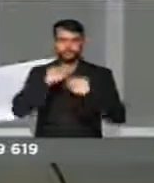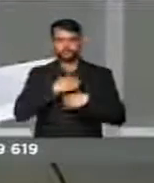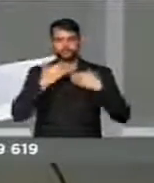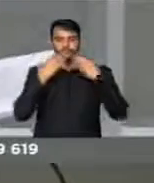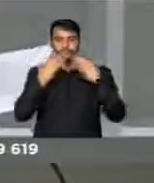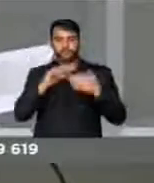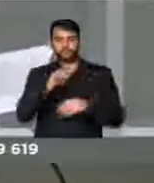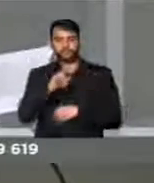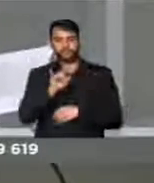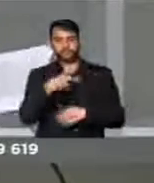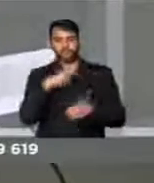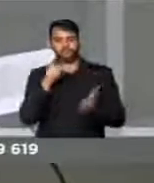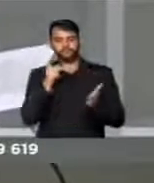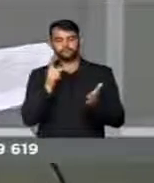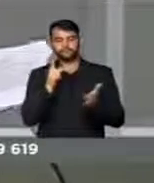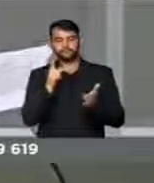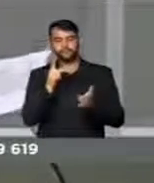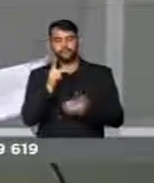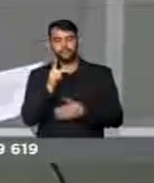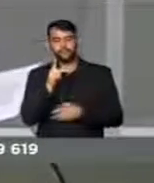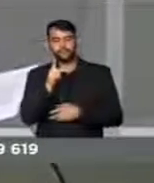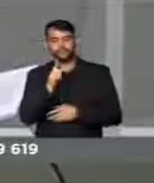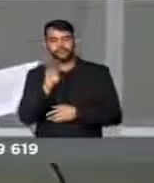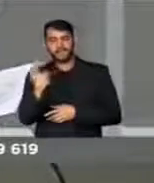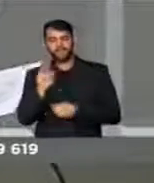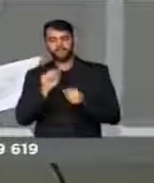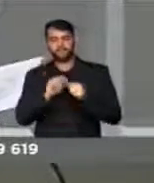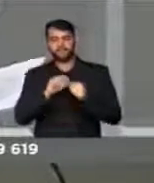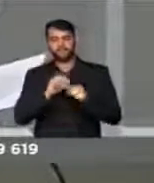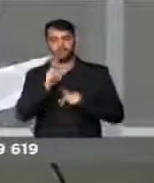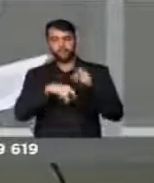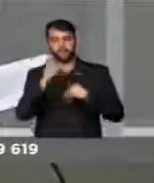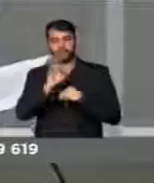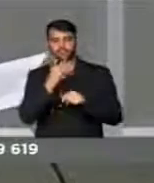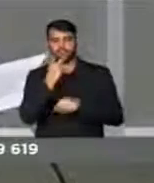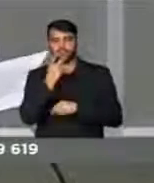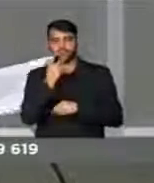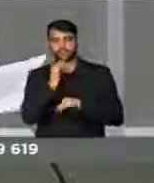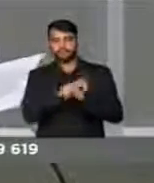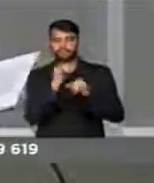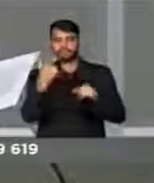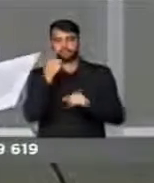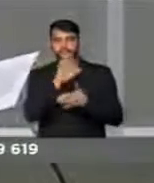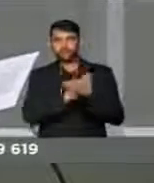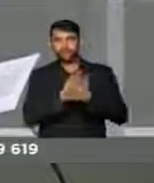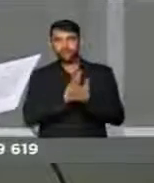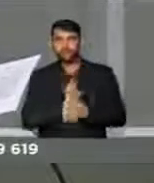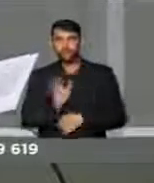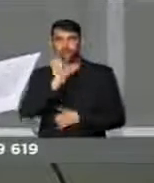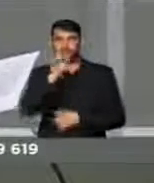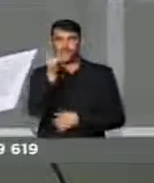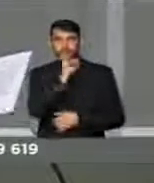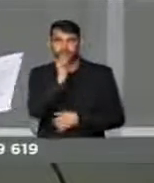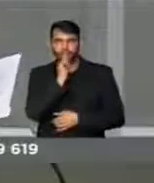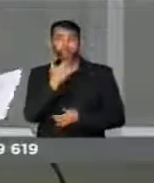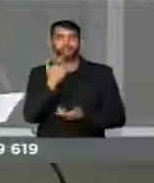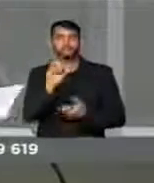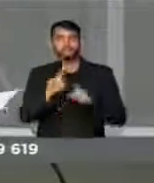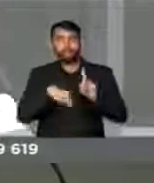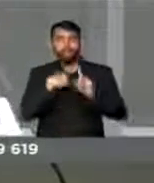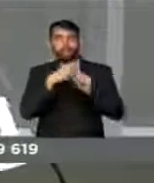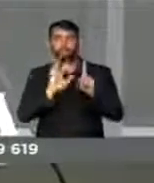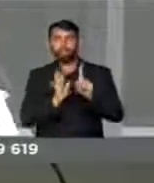mostra que golpe foi o que os petistas deram nos brasileiros. Quando disseram na eleição que não iam aumentar a conta de luz, e aumentaram.